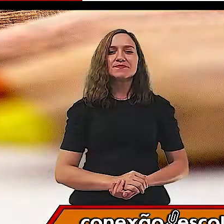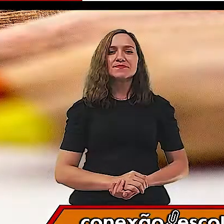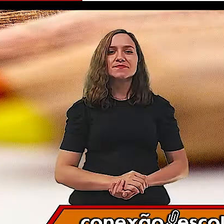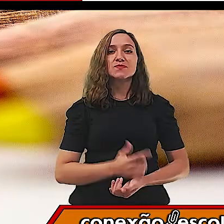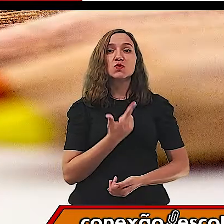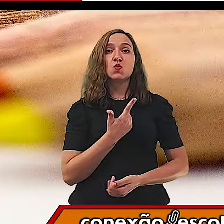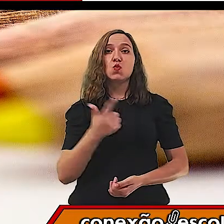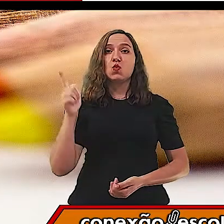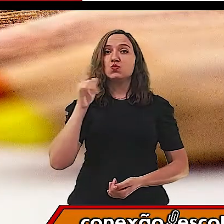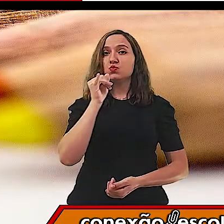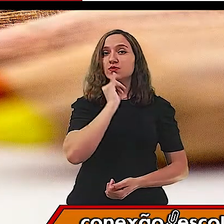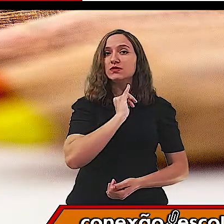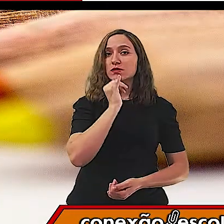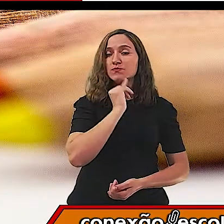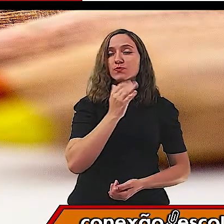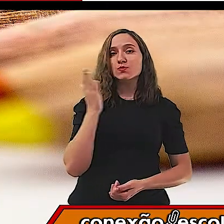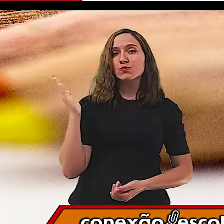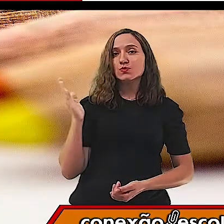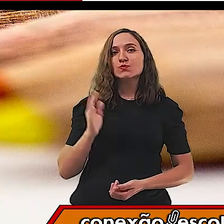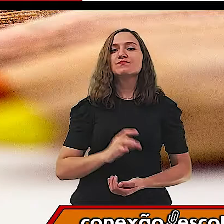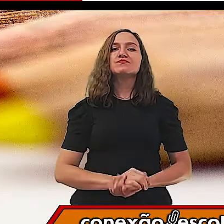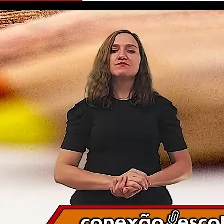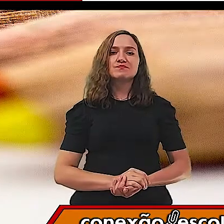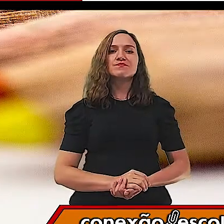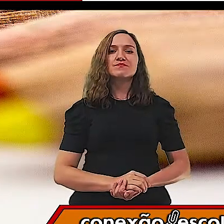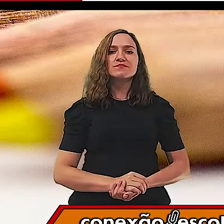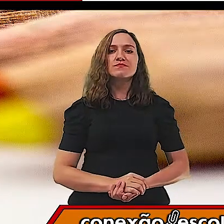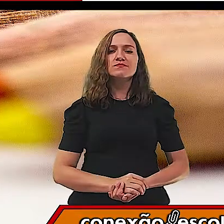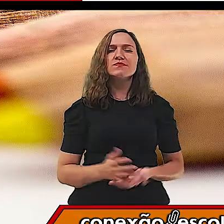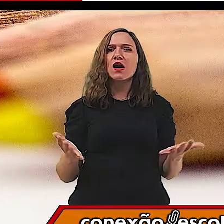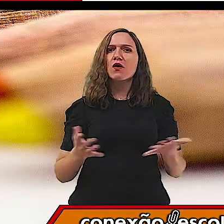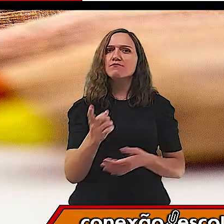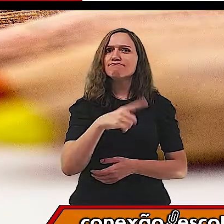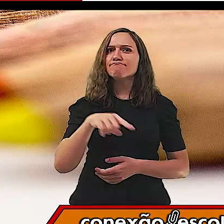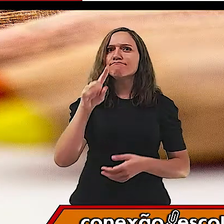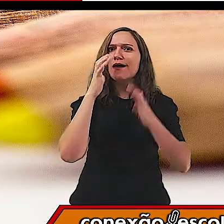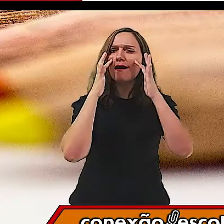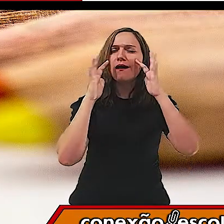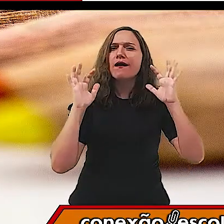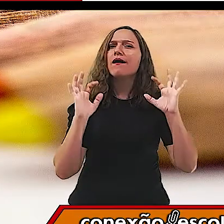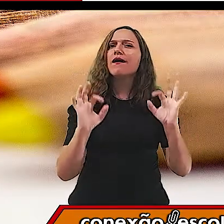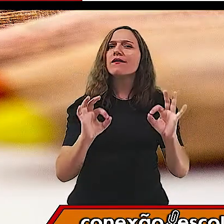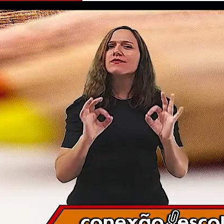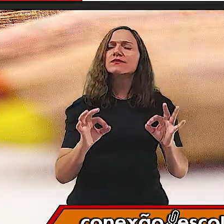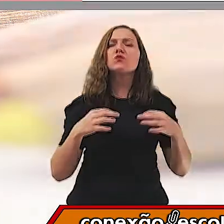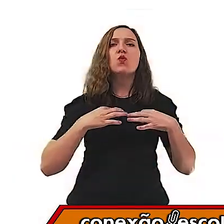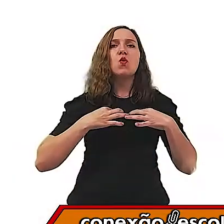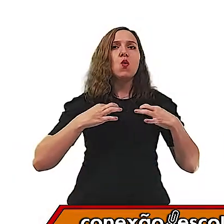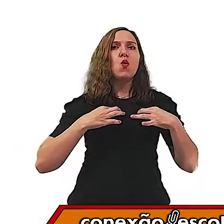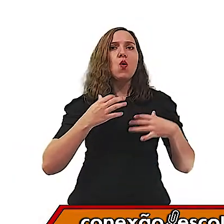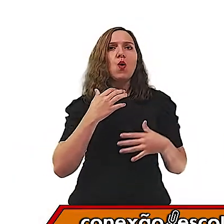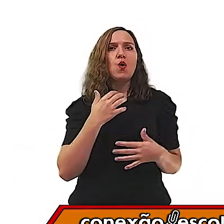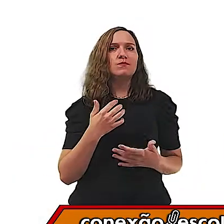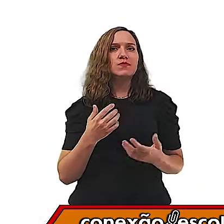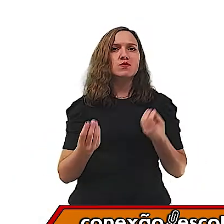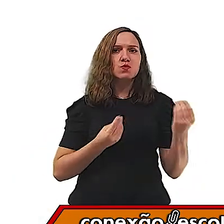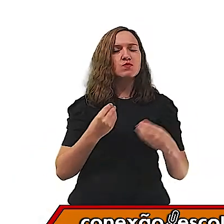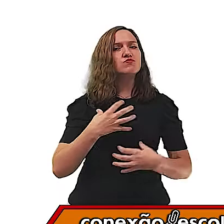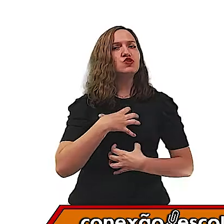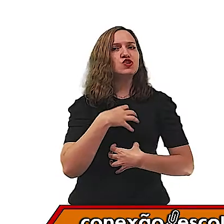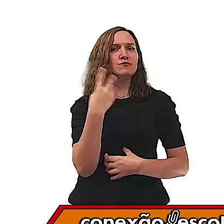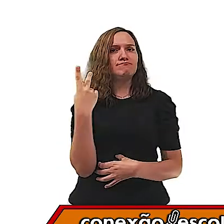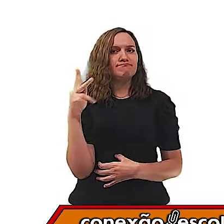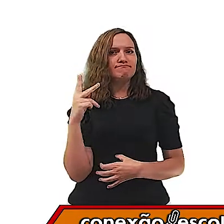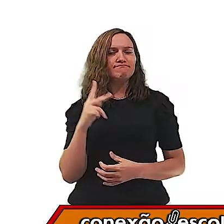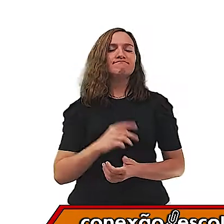Outra imagem. Quero chamar a atenção de vocês realmente para as vestimentas e para as posições.